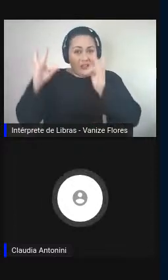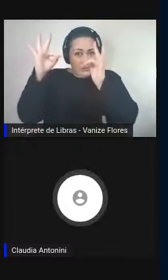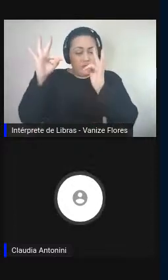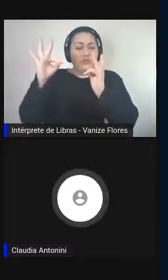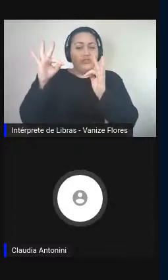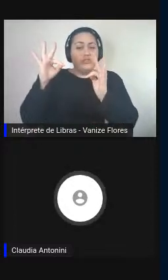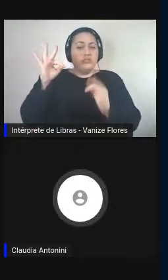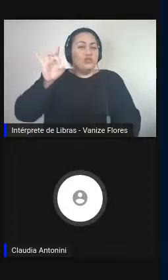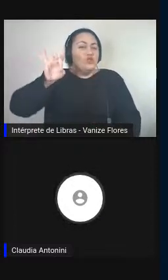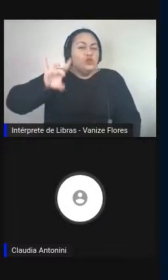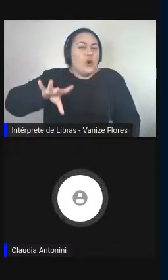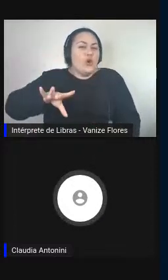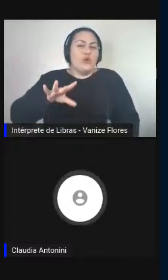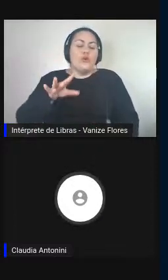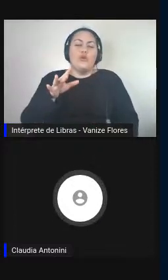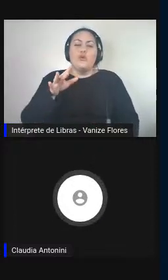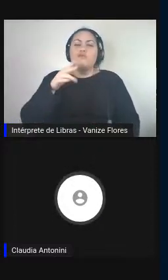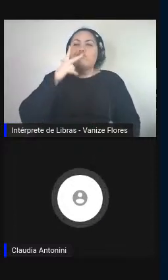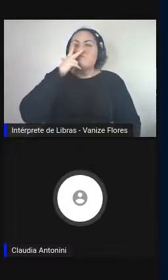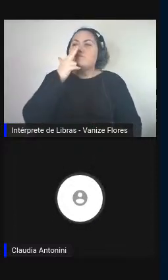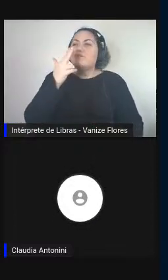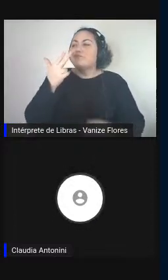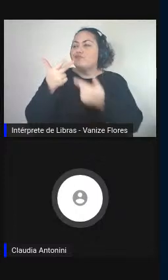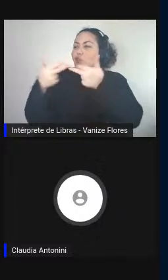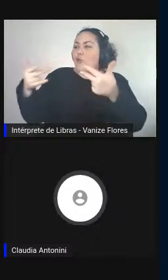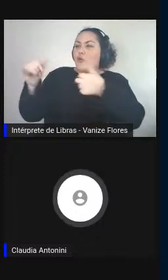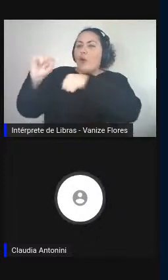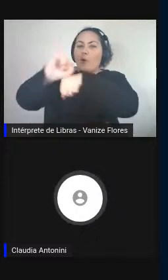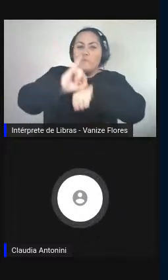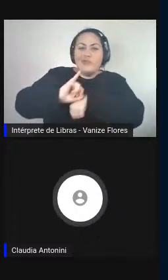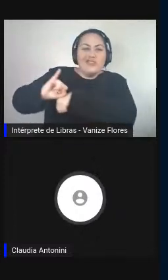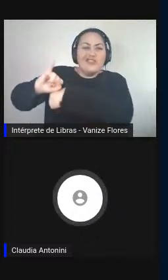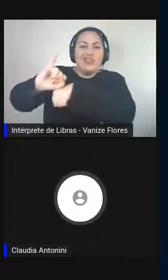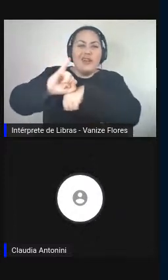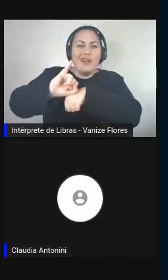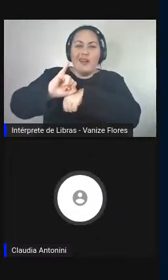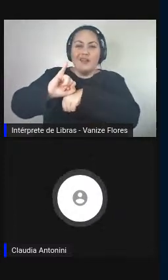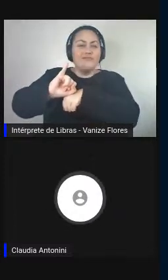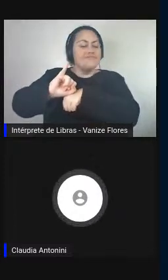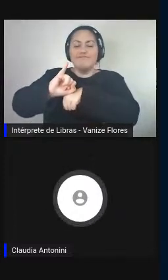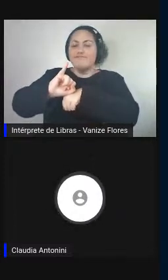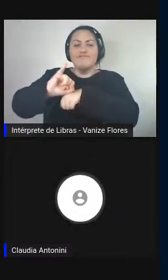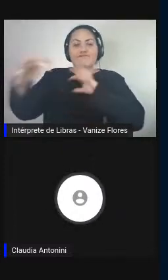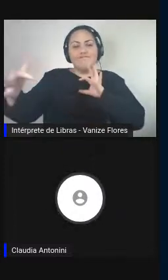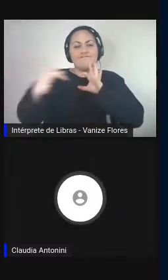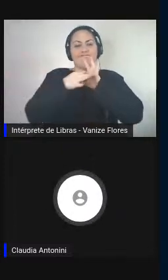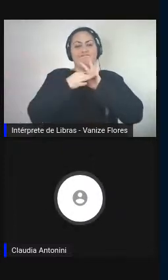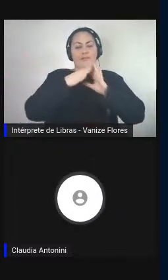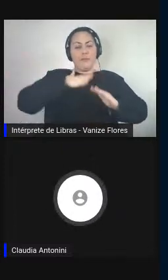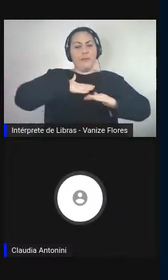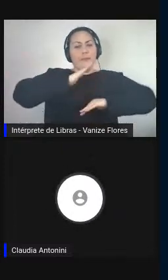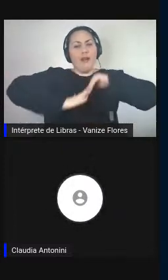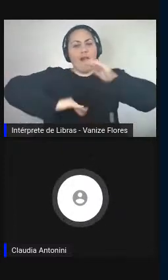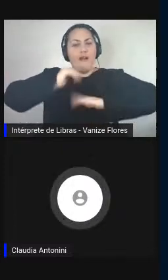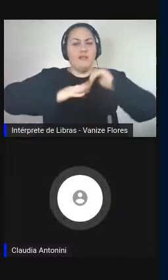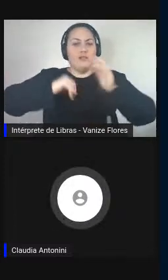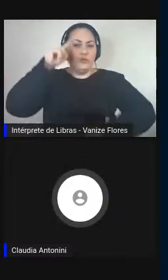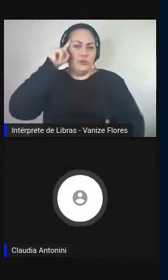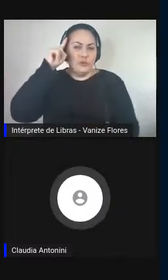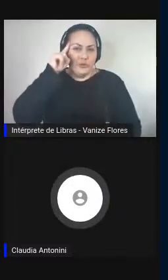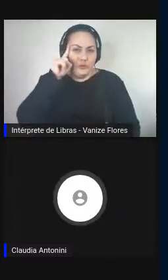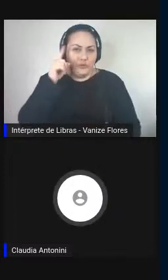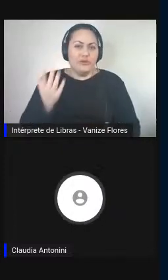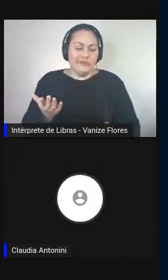nos dispositivos móveis, mas se torna parte das nossas atividades. É